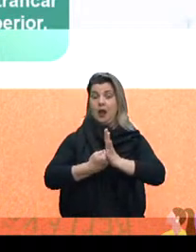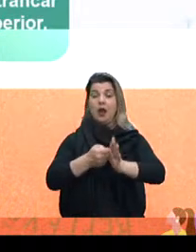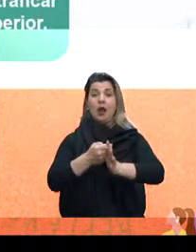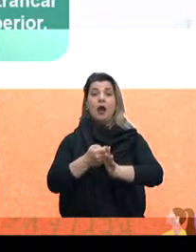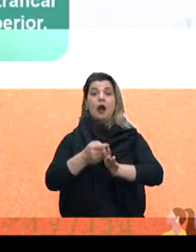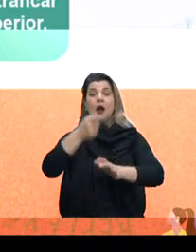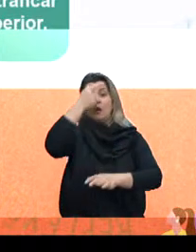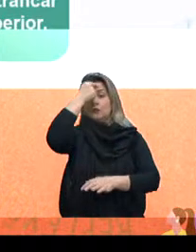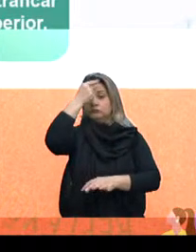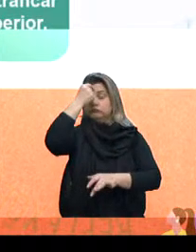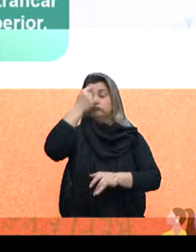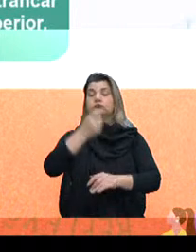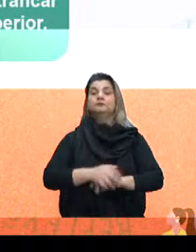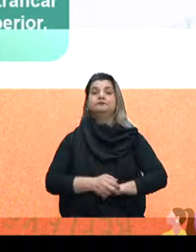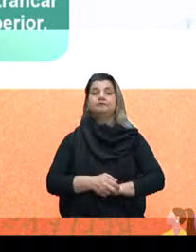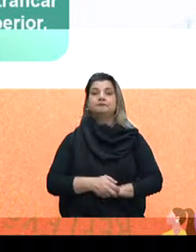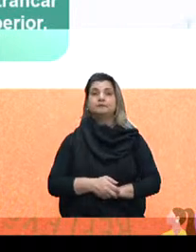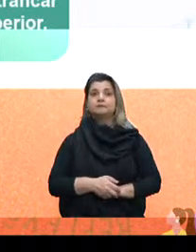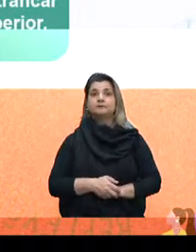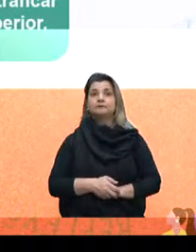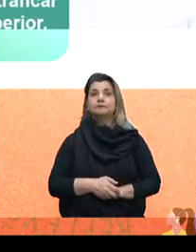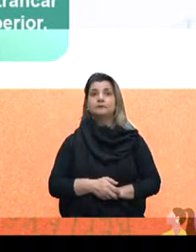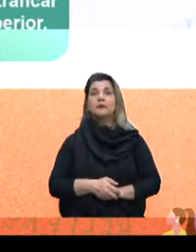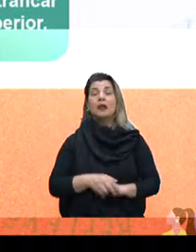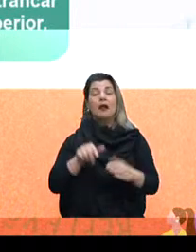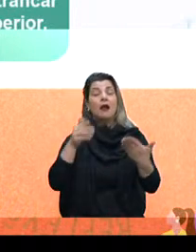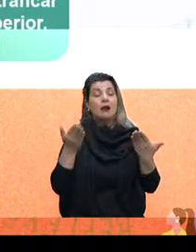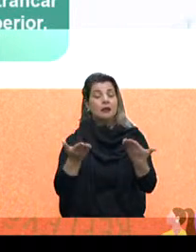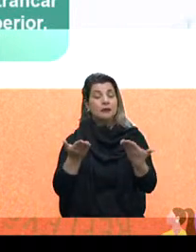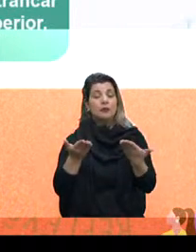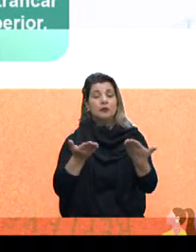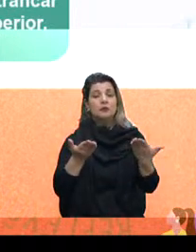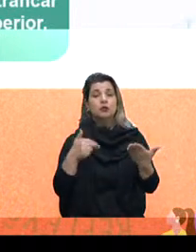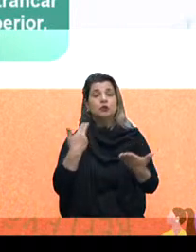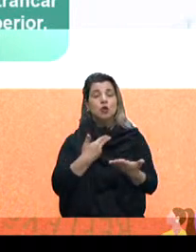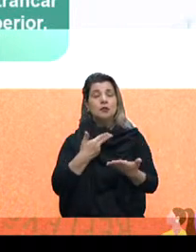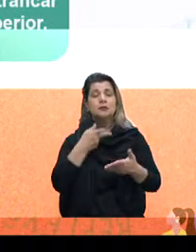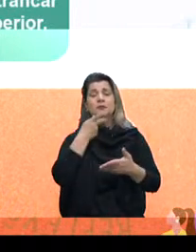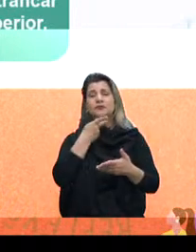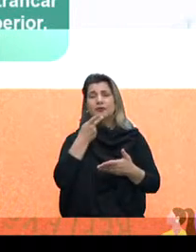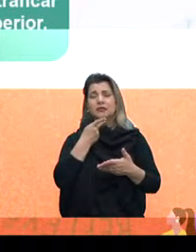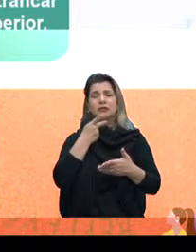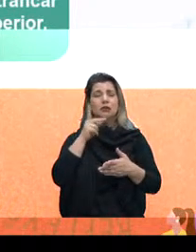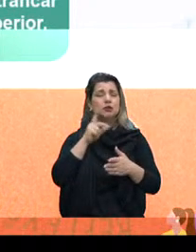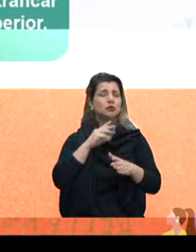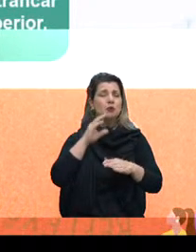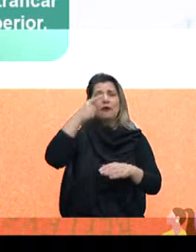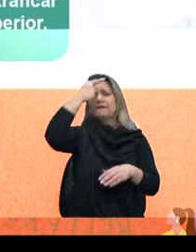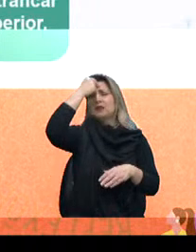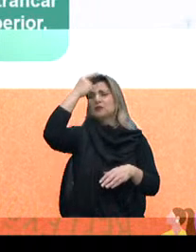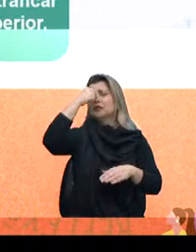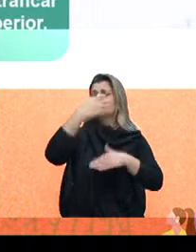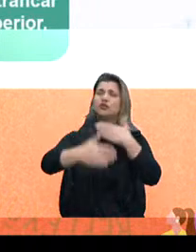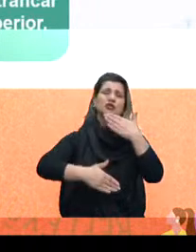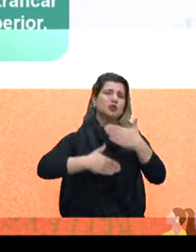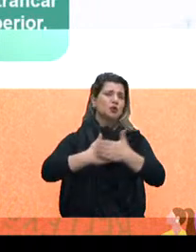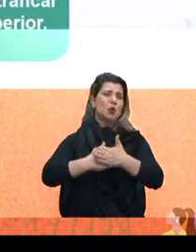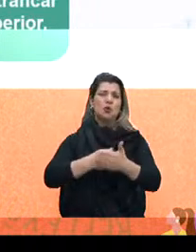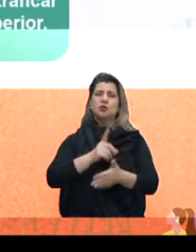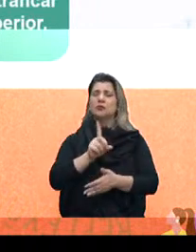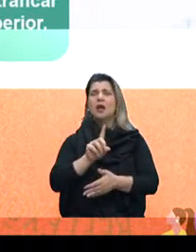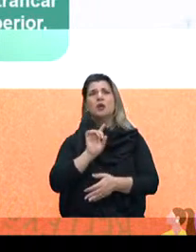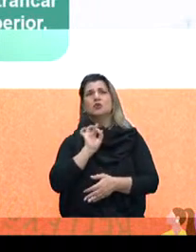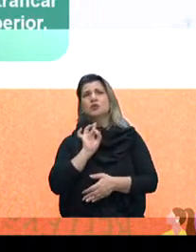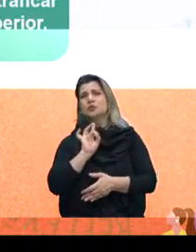cancelar a matrícula. Claro que aqui nós estamos contemplando o curso superior de todas as matizes, não só o de universidades